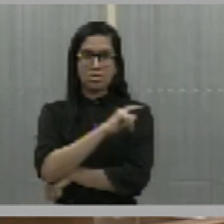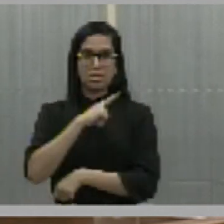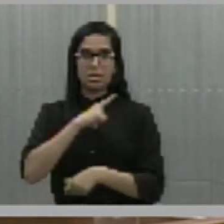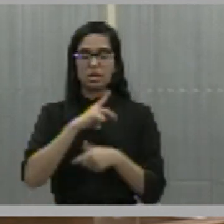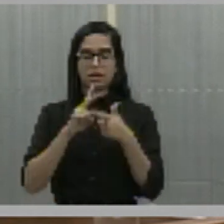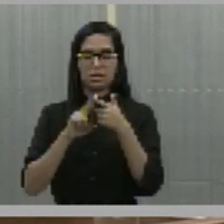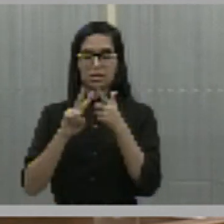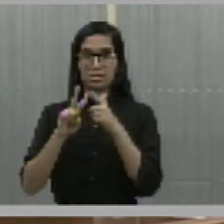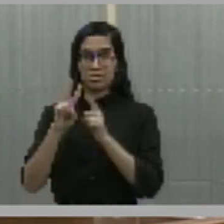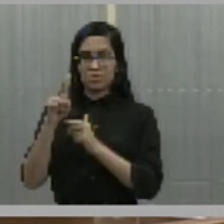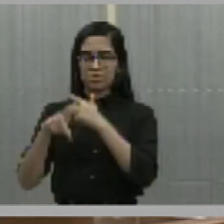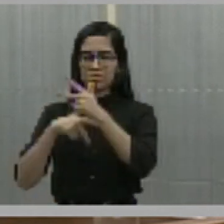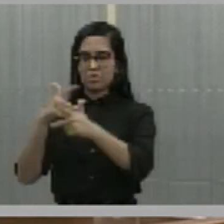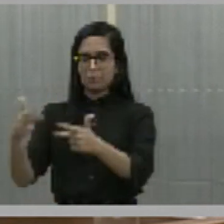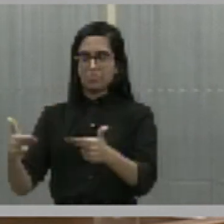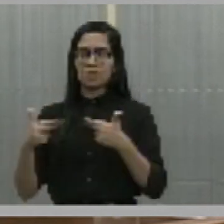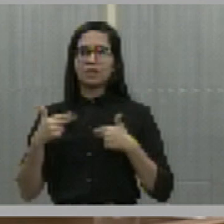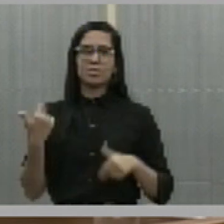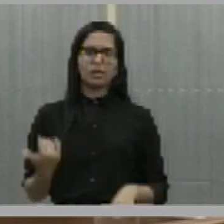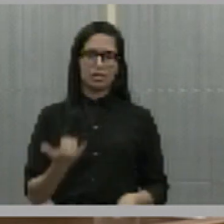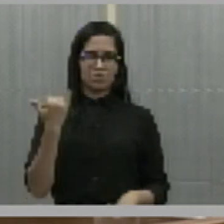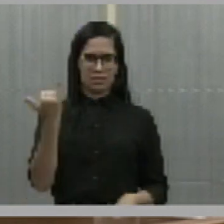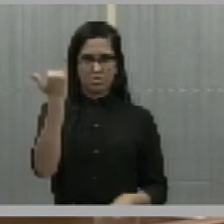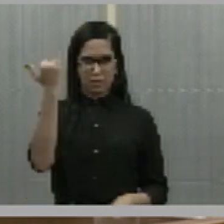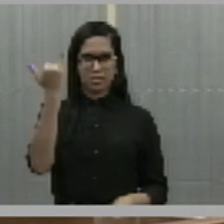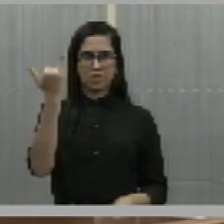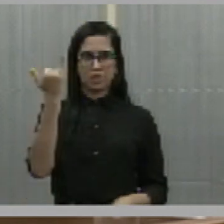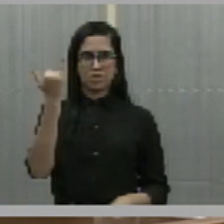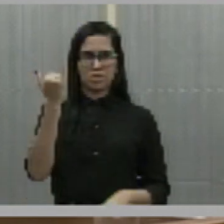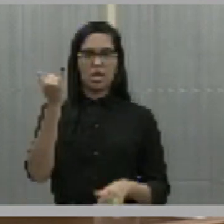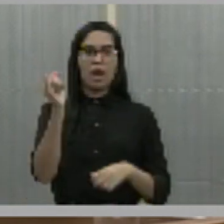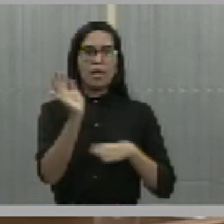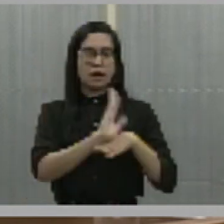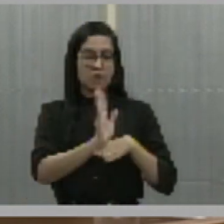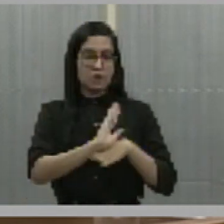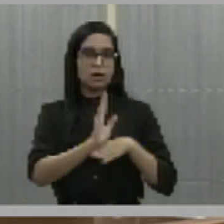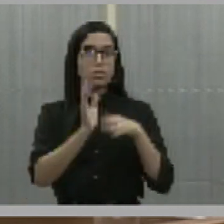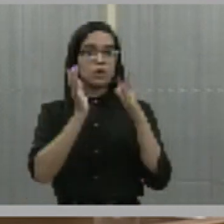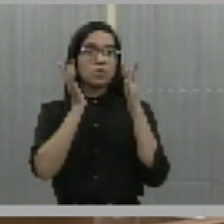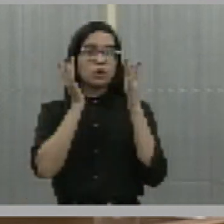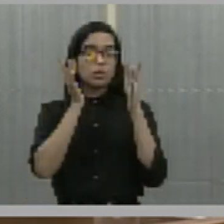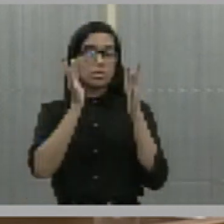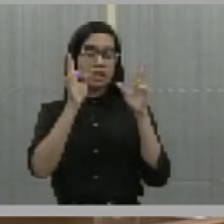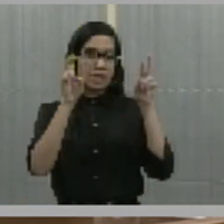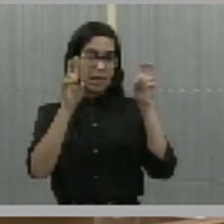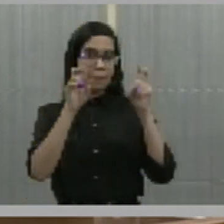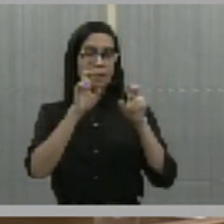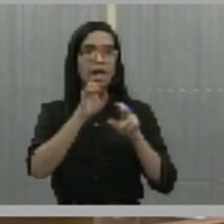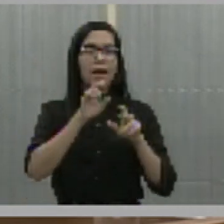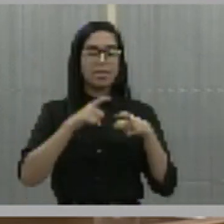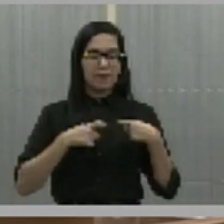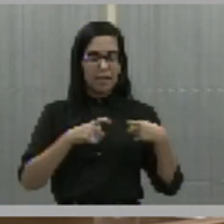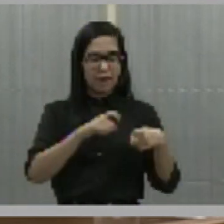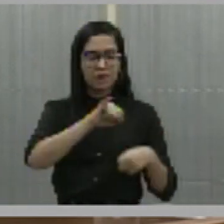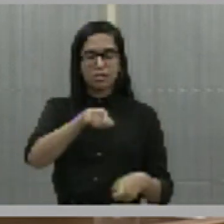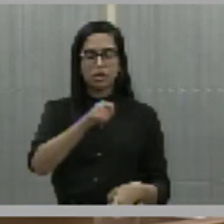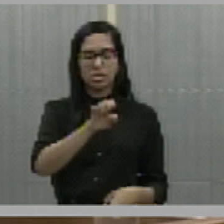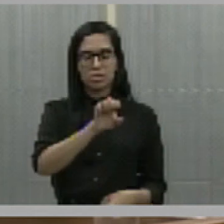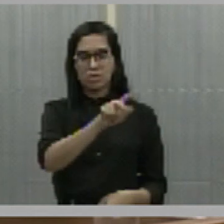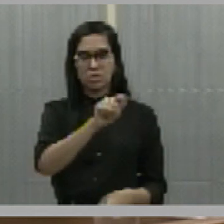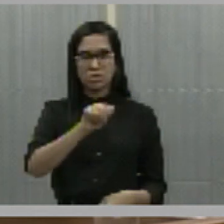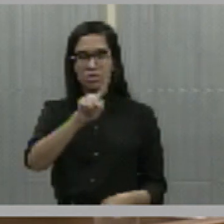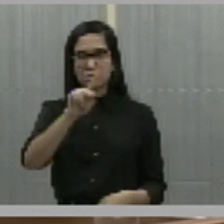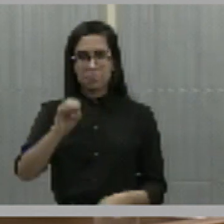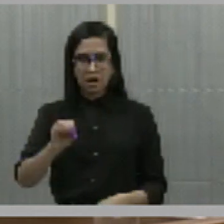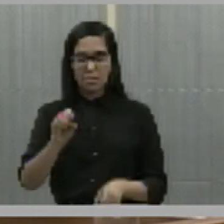grandes presentes, tanto a minissérie da Batalha do Genipapo, produzida por Alexandre Mello e pela